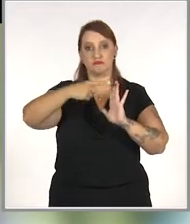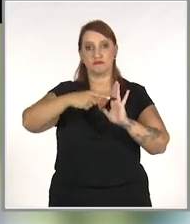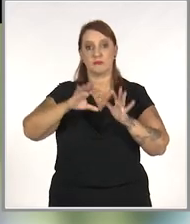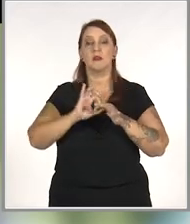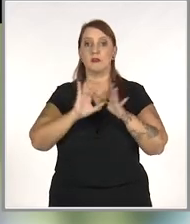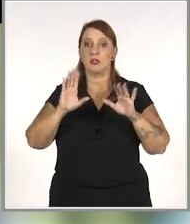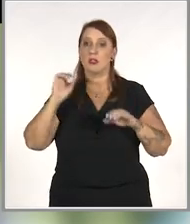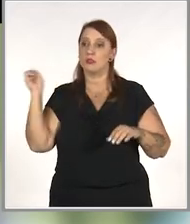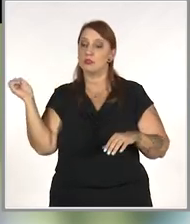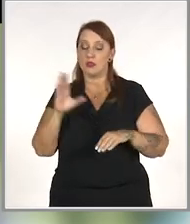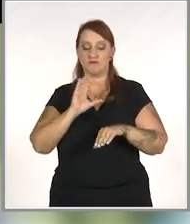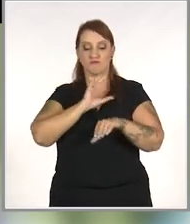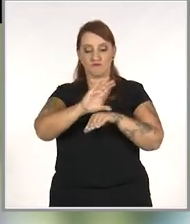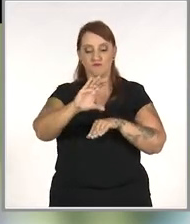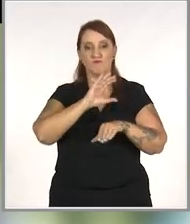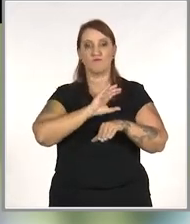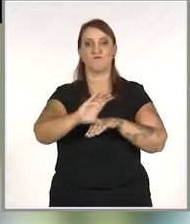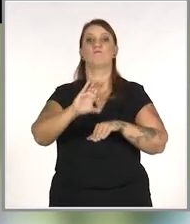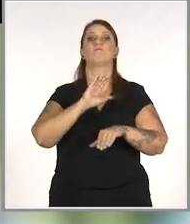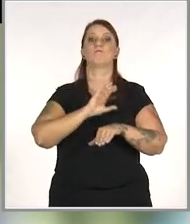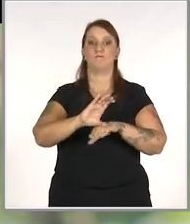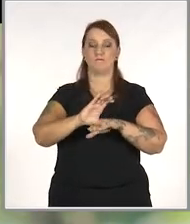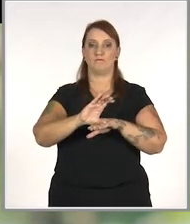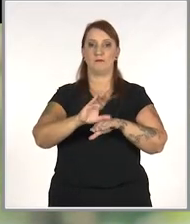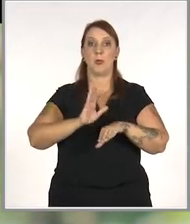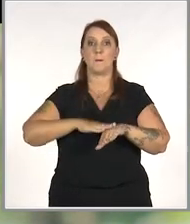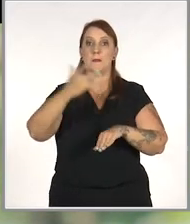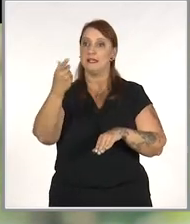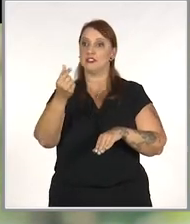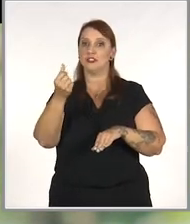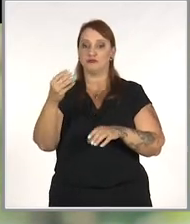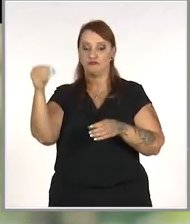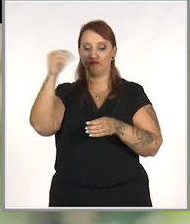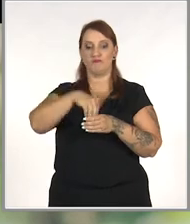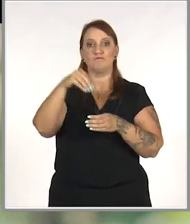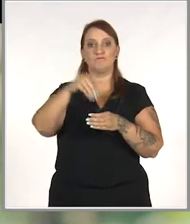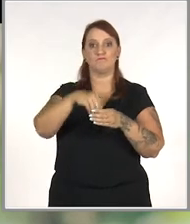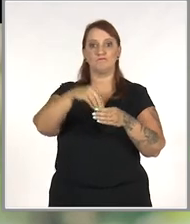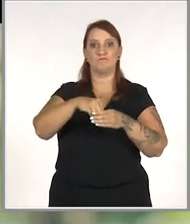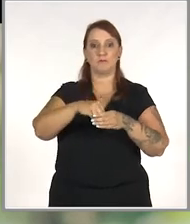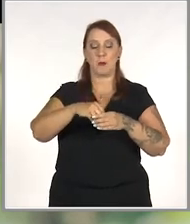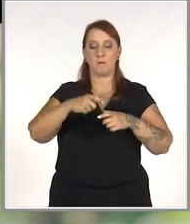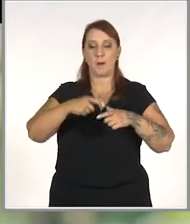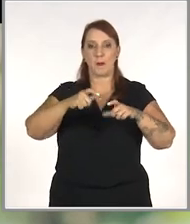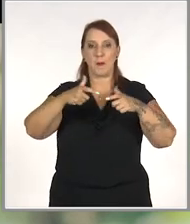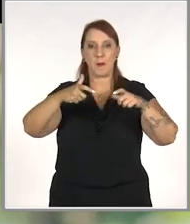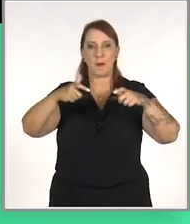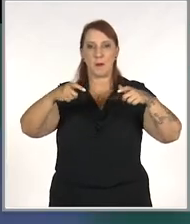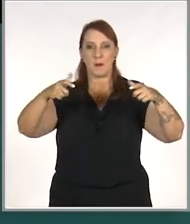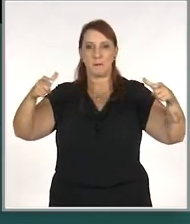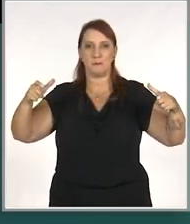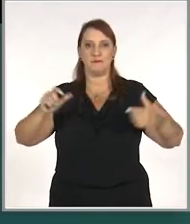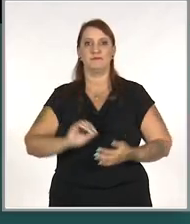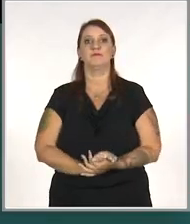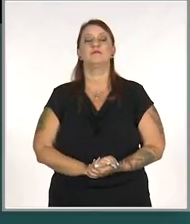permitem novos investidores e recursos. Com mais dinheiro em caixa, o crescimento não para.